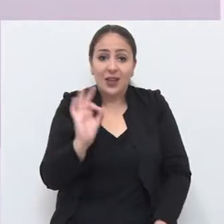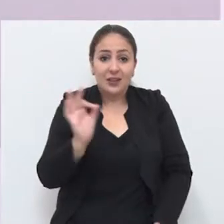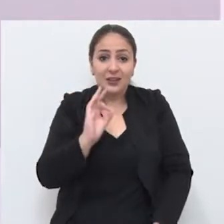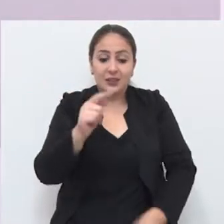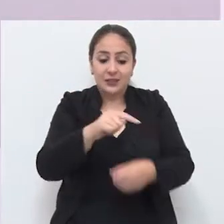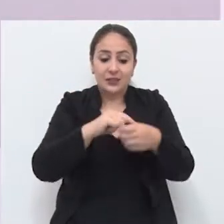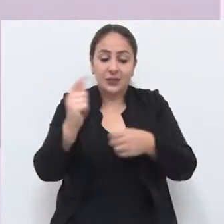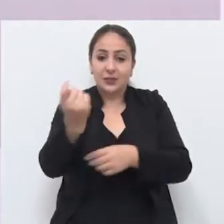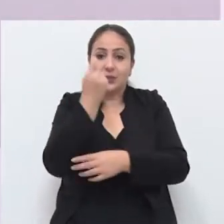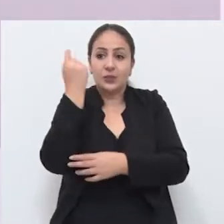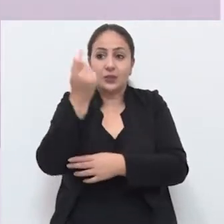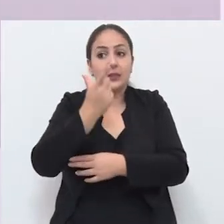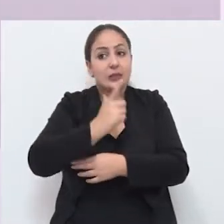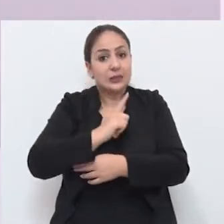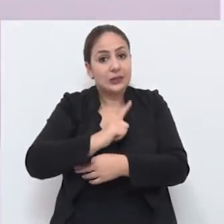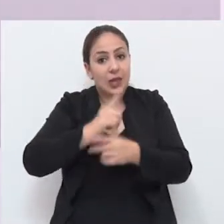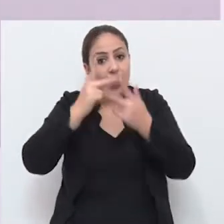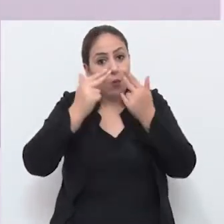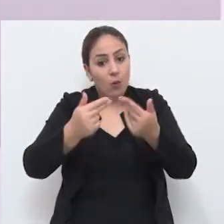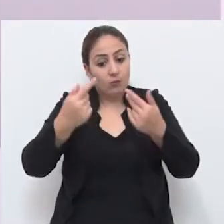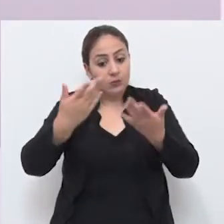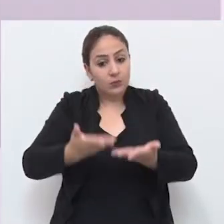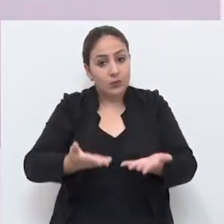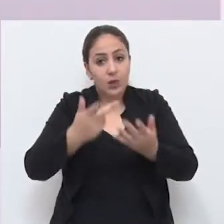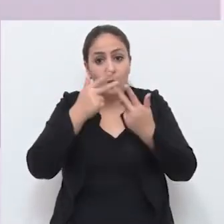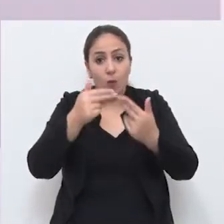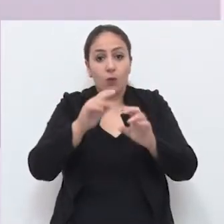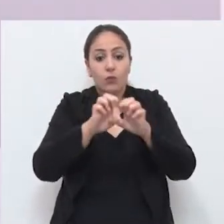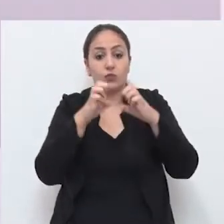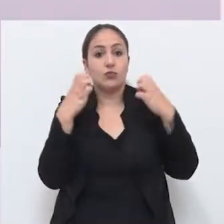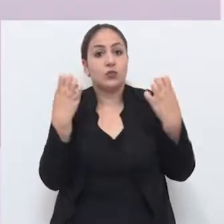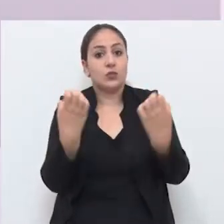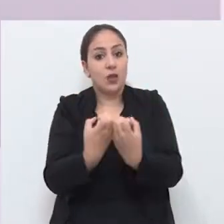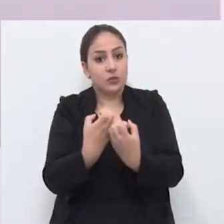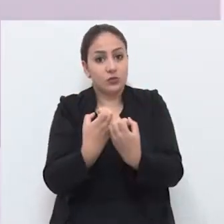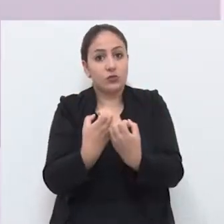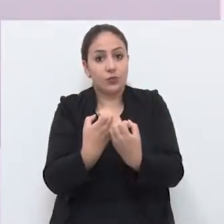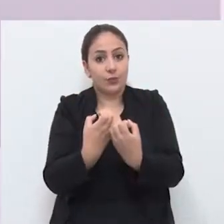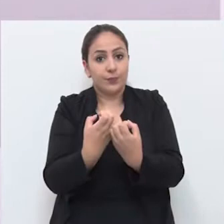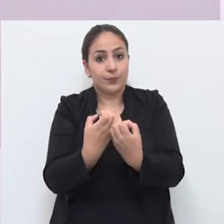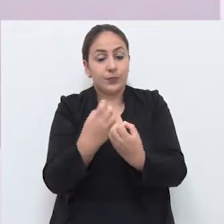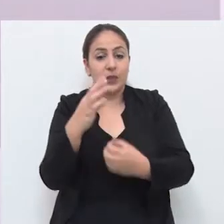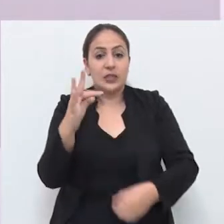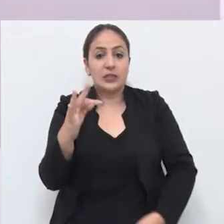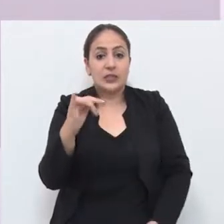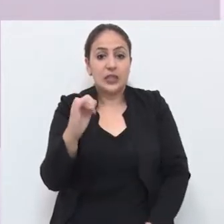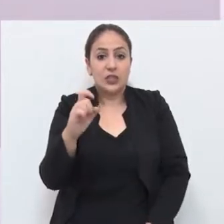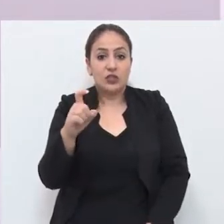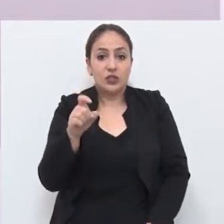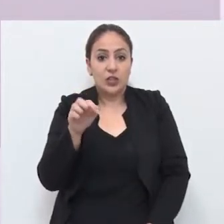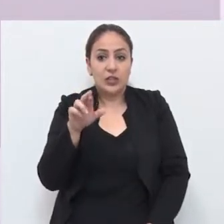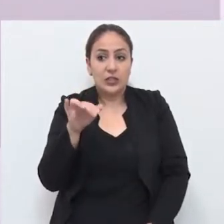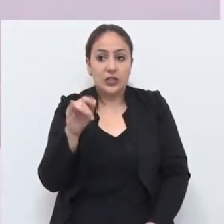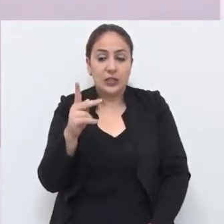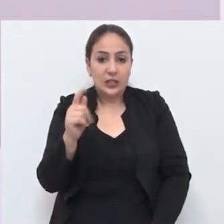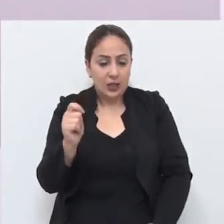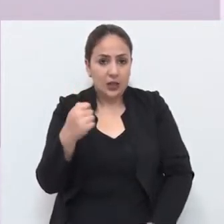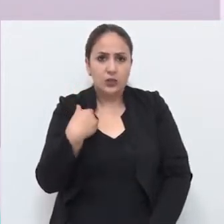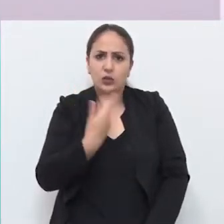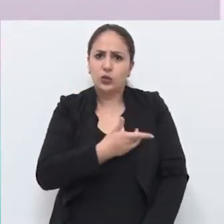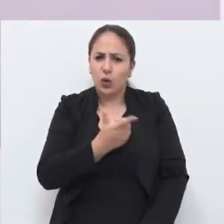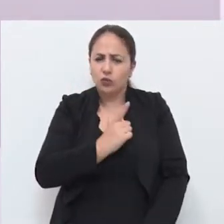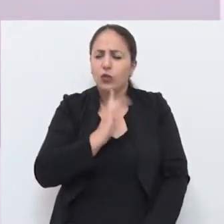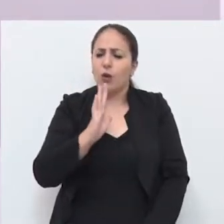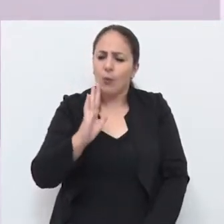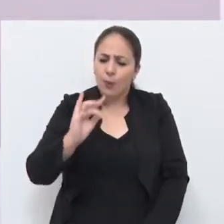Porque nenhuma cidade no Rio Grande do Sul tem, no interior do Rio Grande do Sul, tem um ginásio igual ao ginásio Teixeirinha. A gente que teve